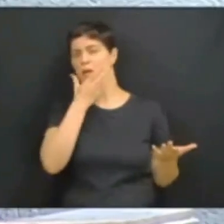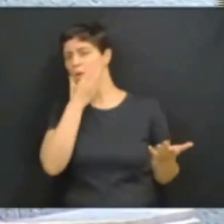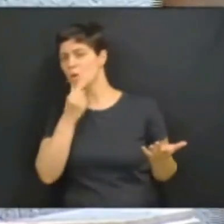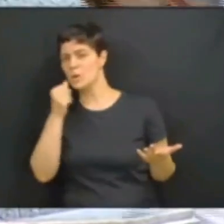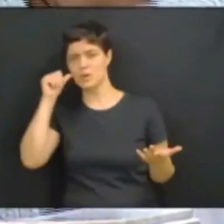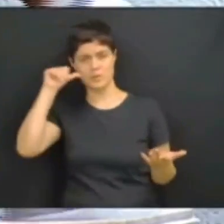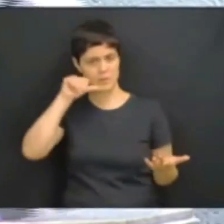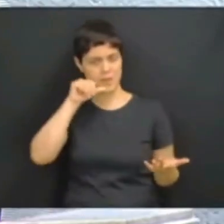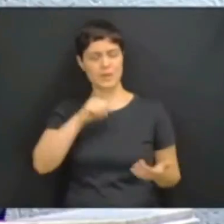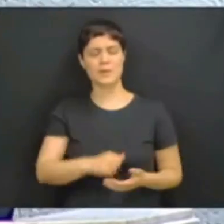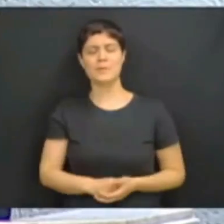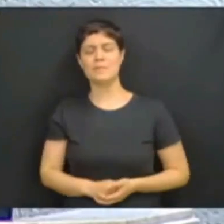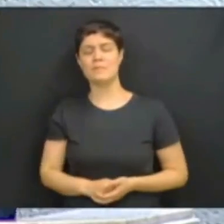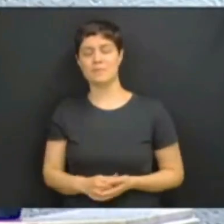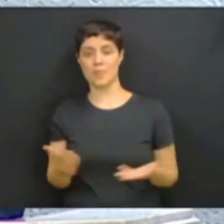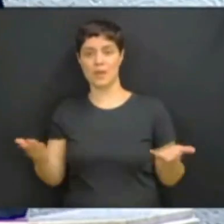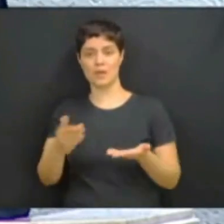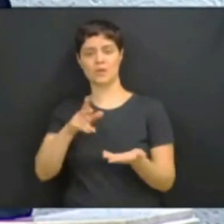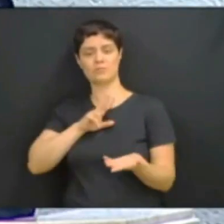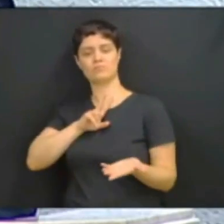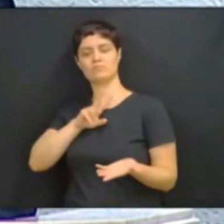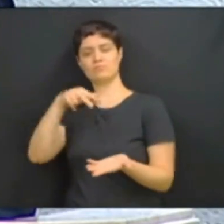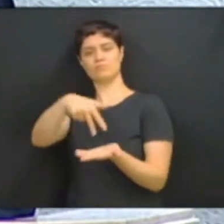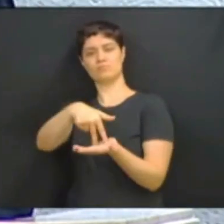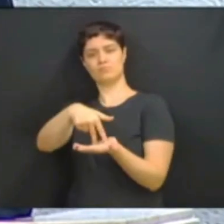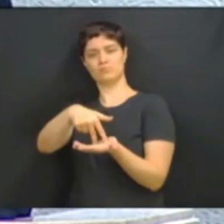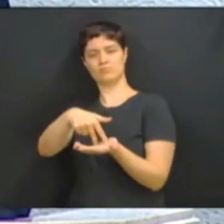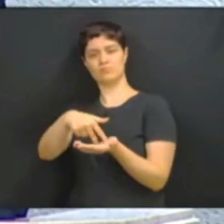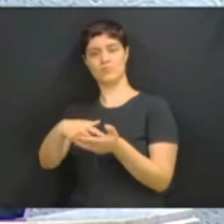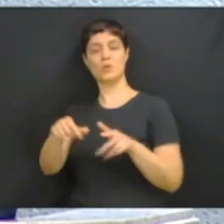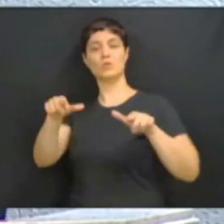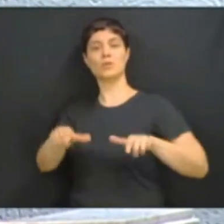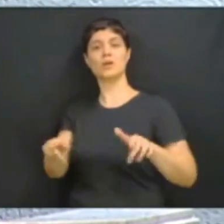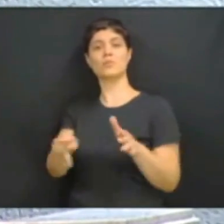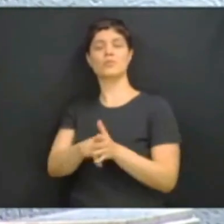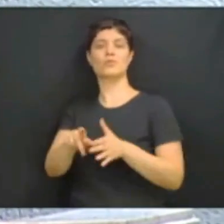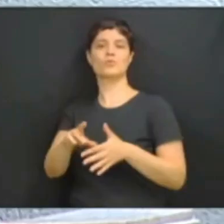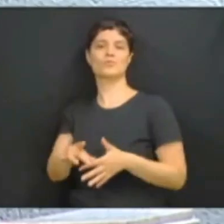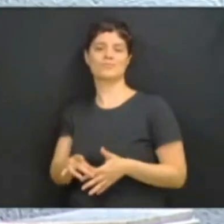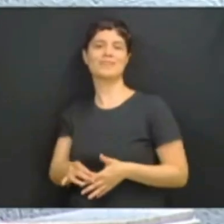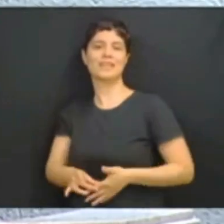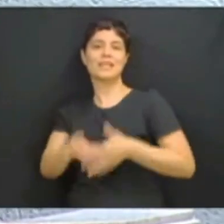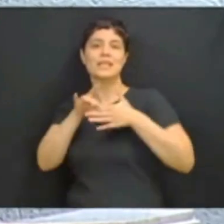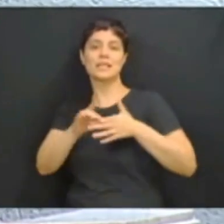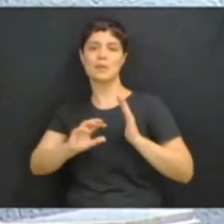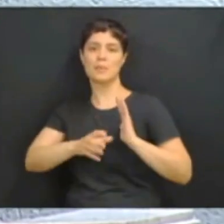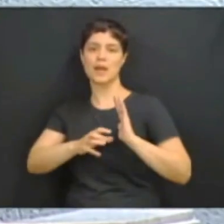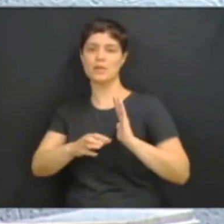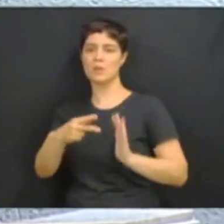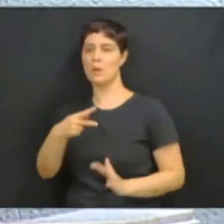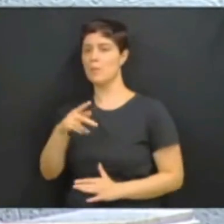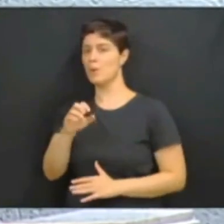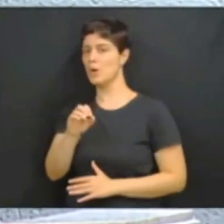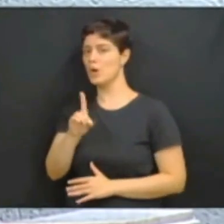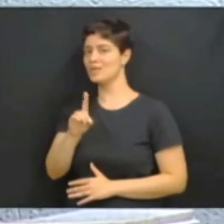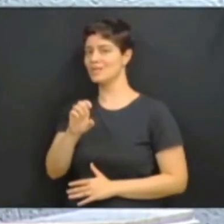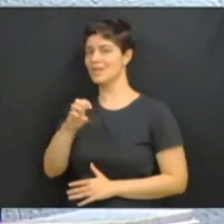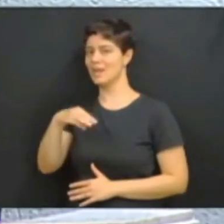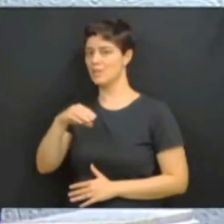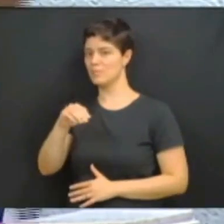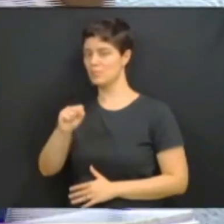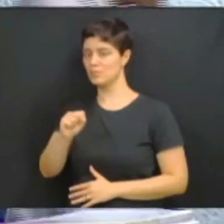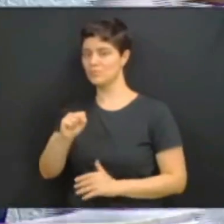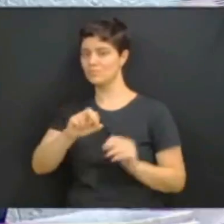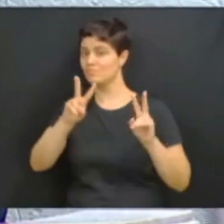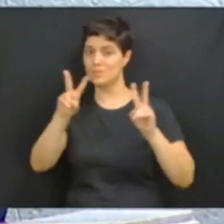Eu subo a tribuna nesse espaço de liderança do Podemos para falar sobre as eleições municipais do ano que